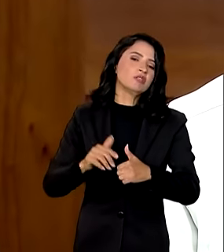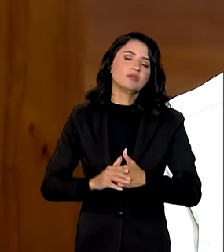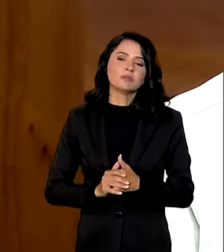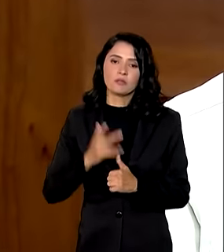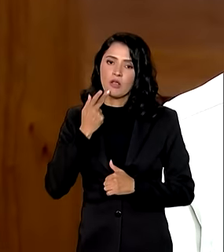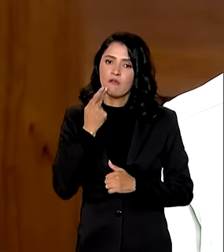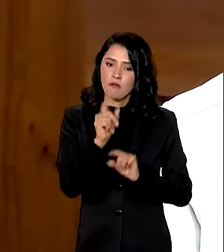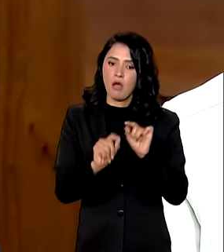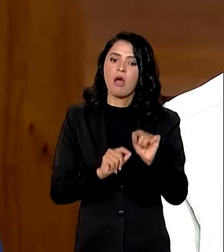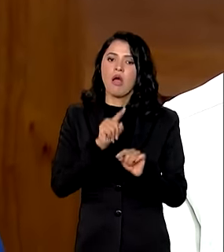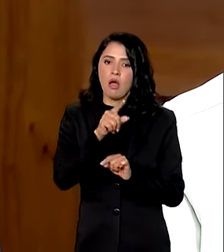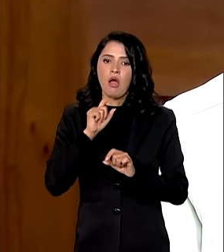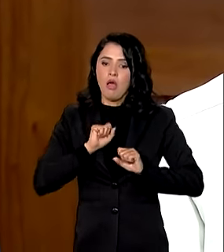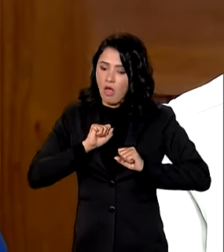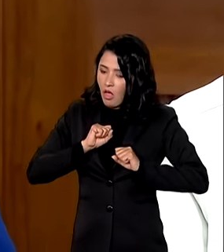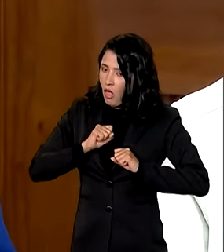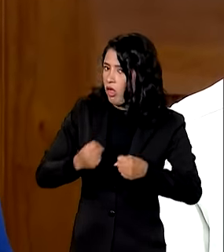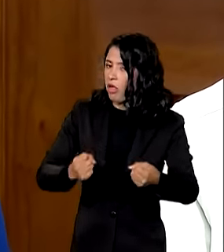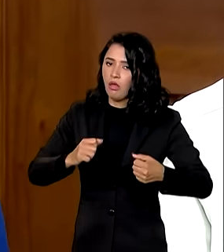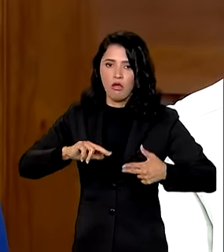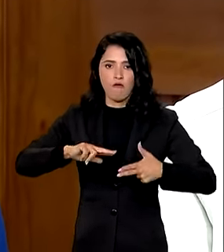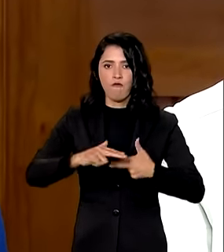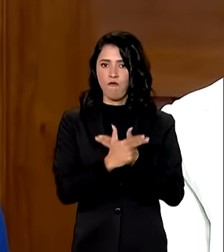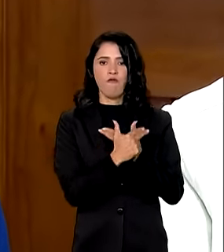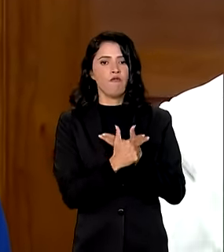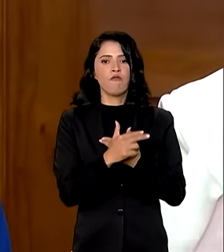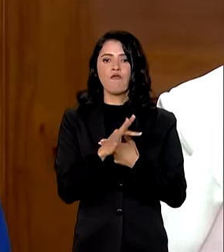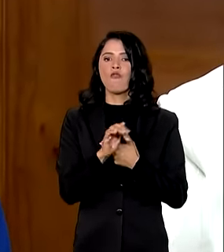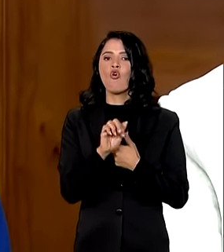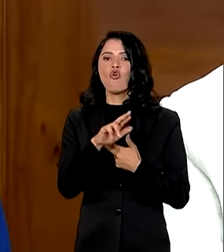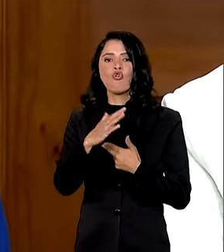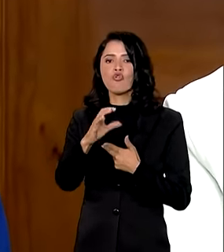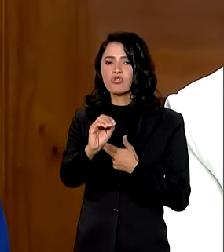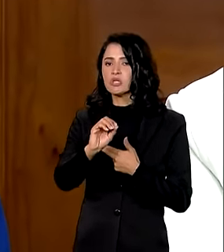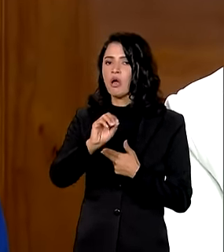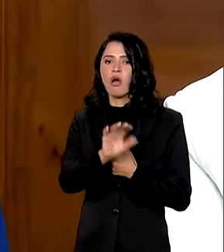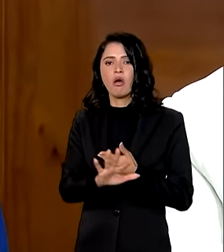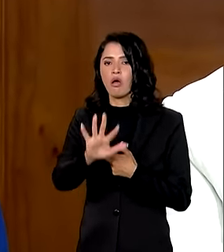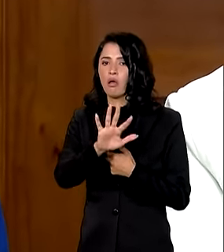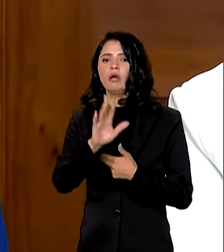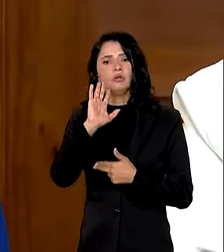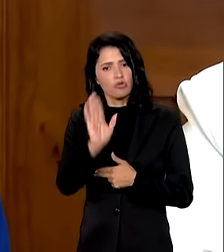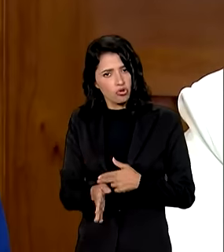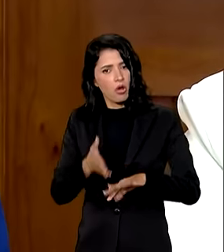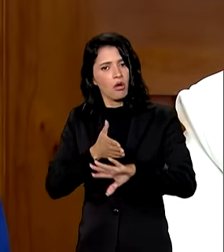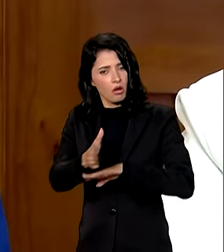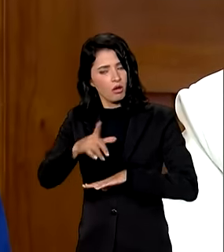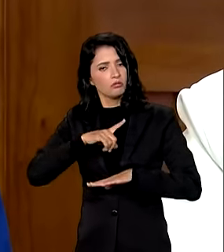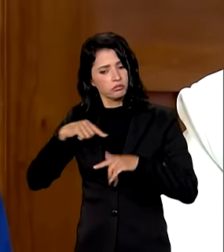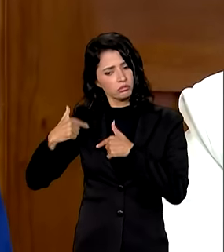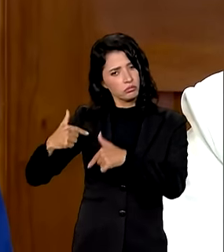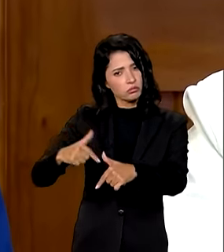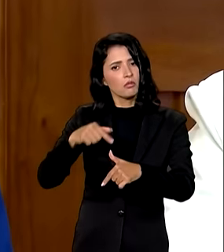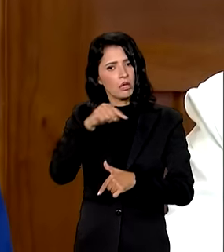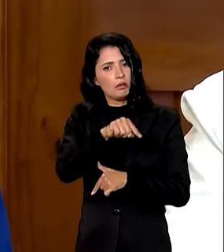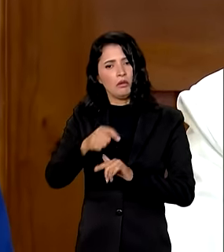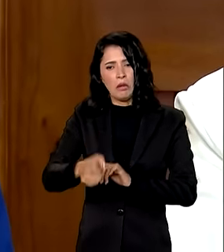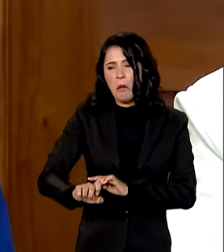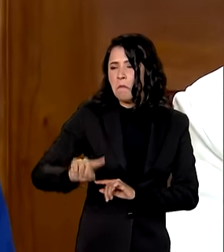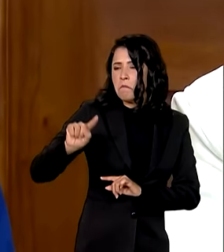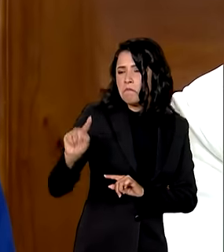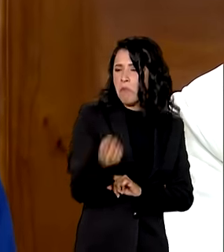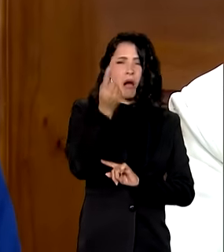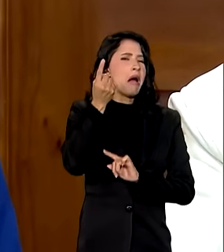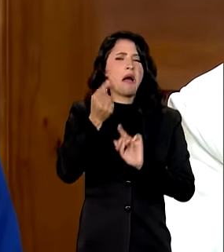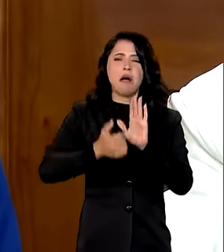que se cobra muito, a Força Nacional presente. Nós temos envolvidos aqui já na operação dessas milhares